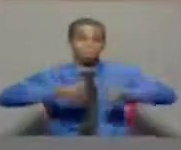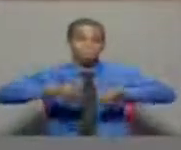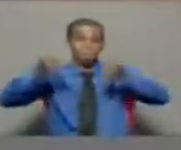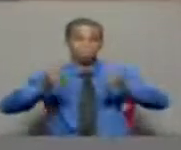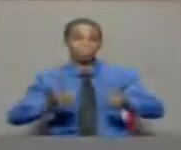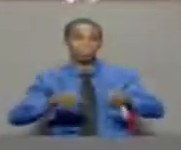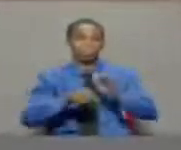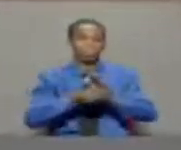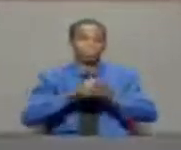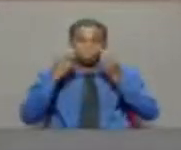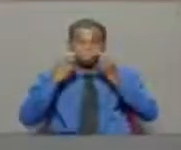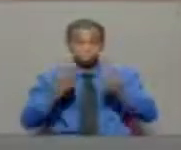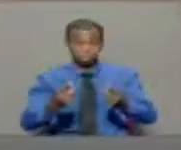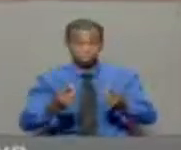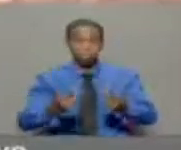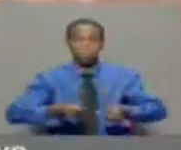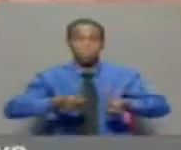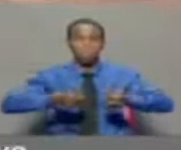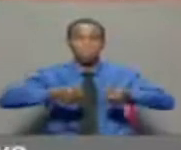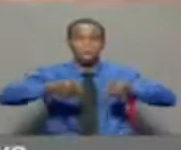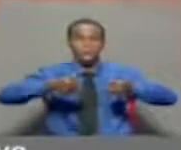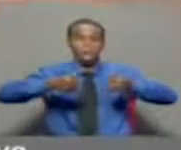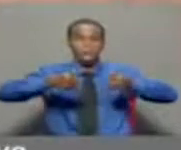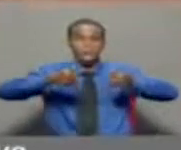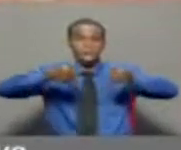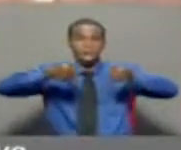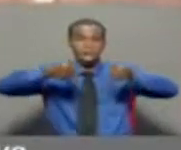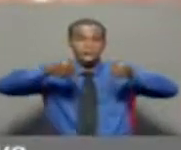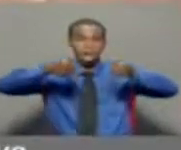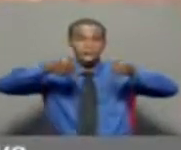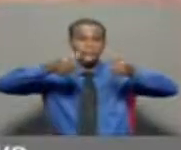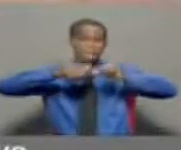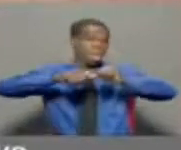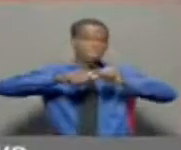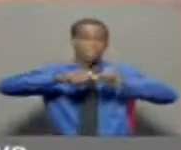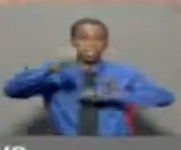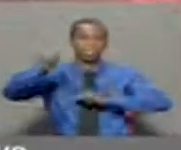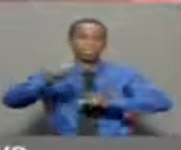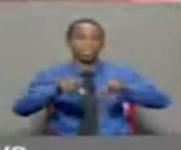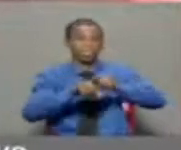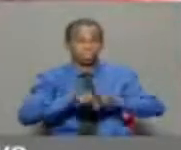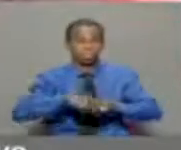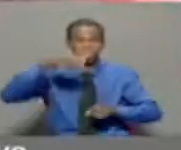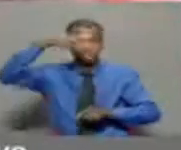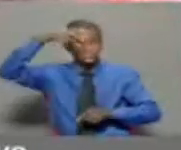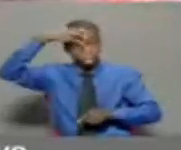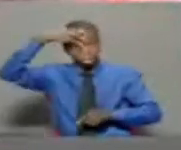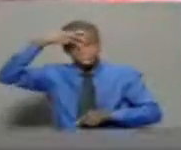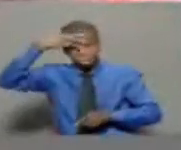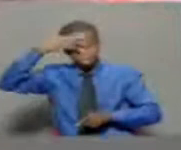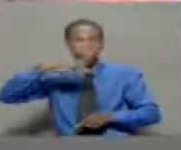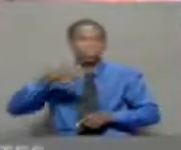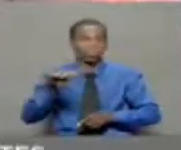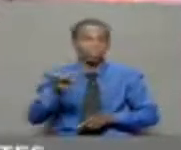Luanda 1 e Sif Luanda 2, incluindo todos os seus equipamentos, móveis localizados na Avenida